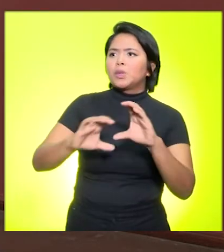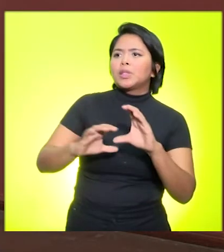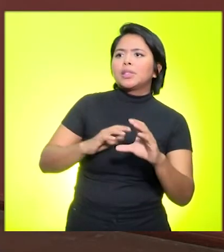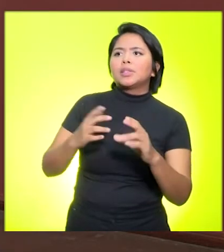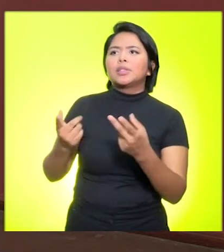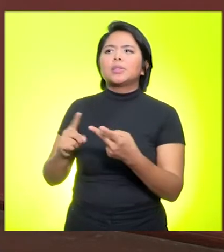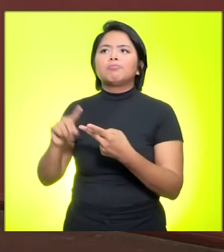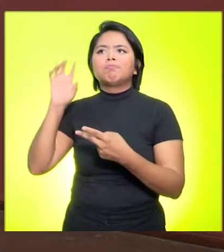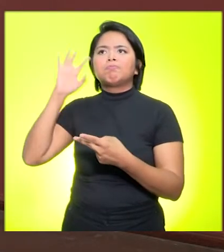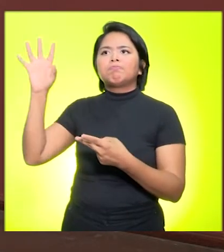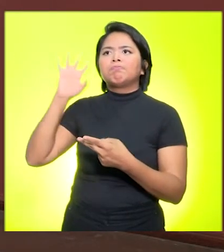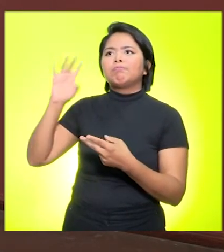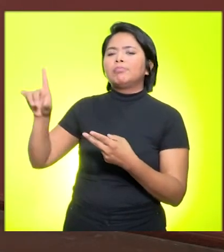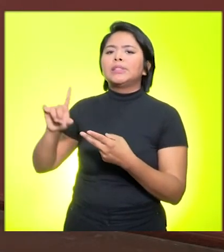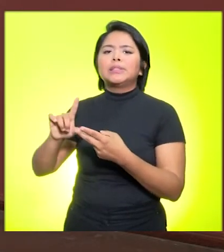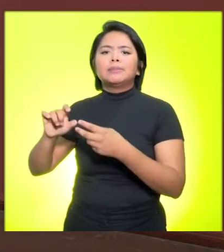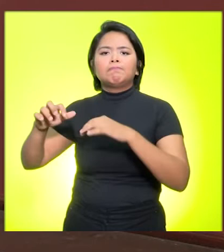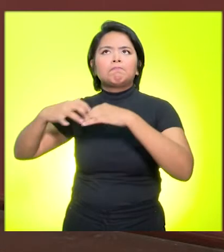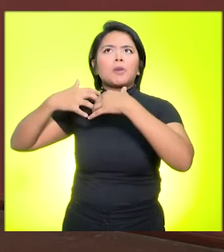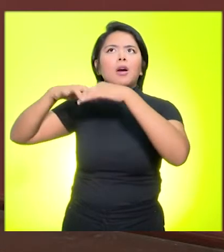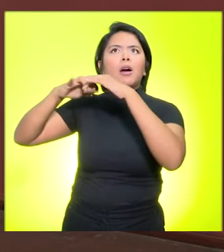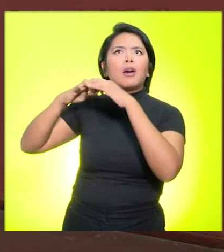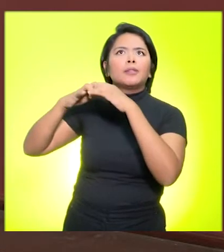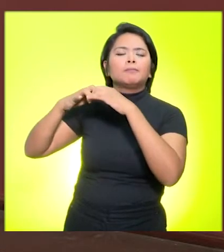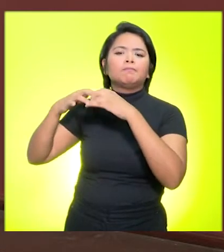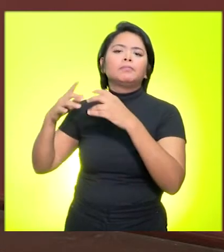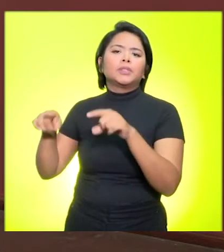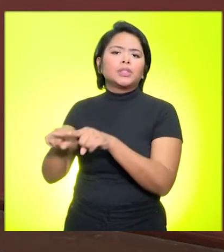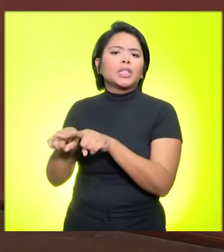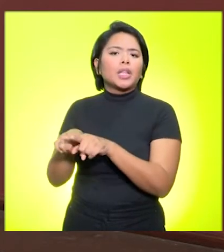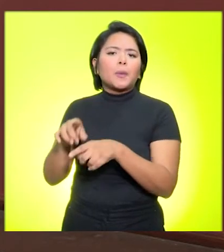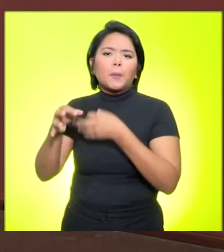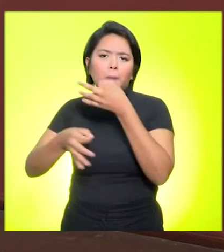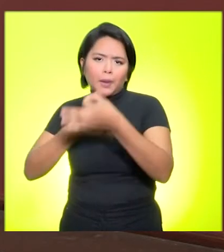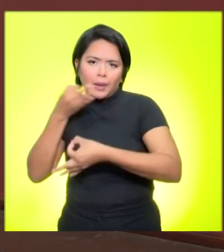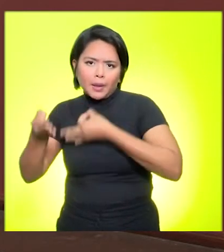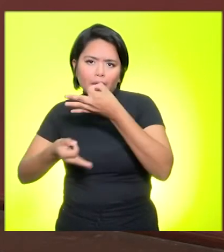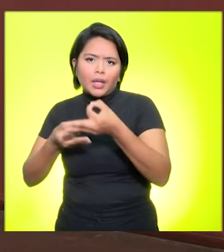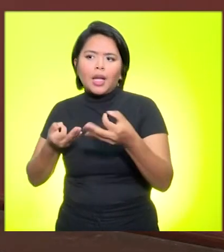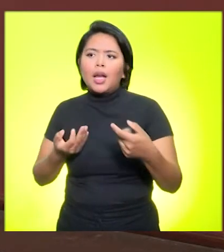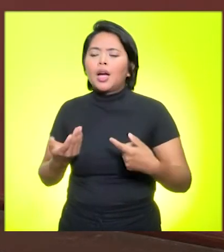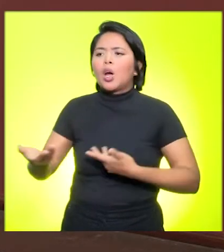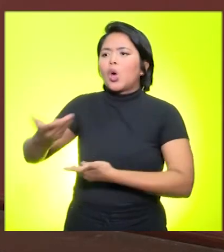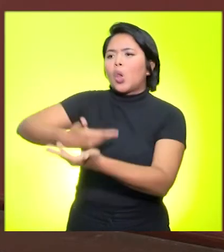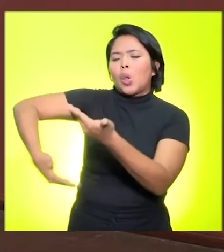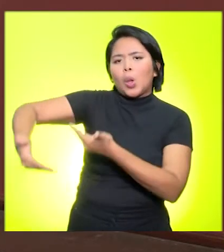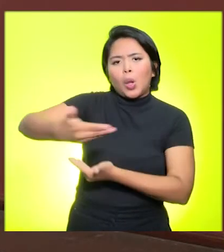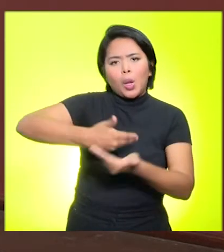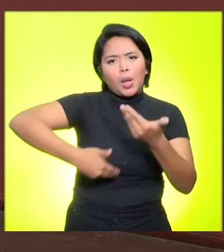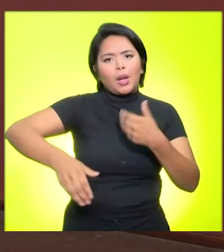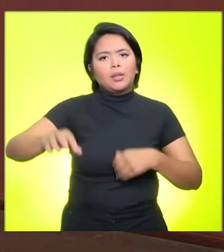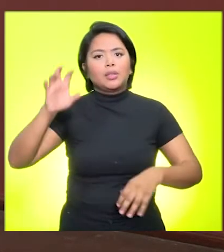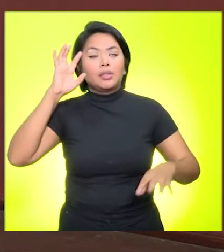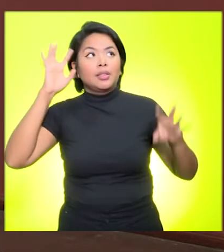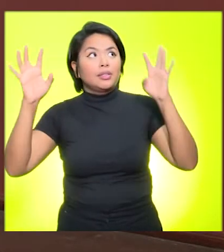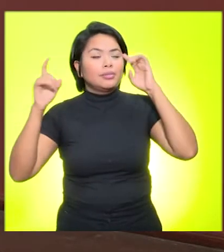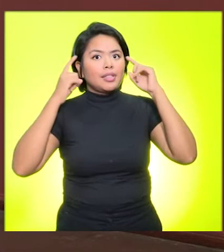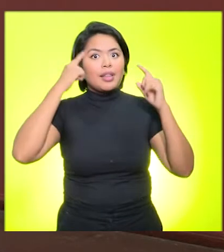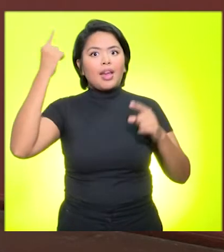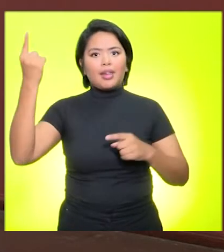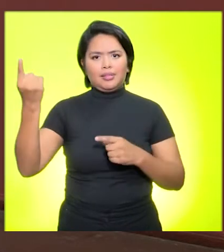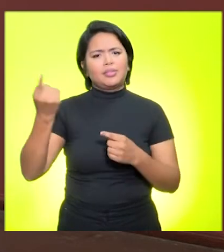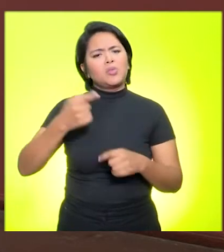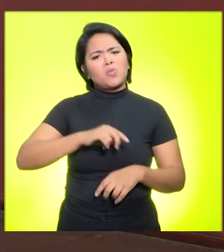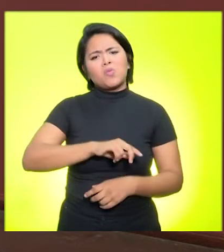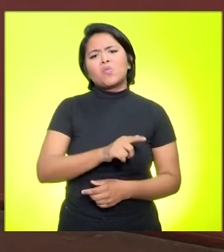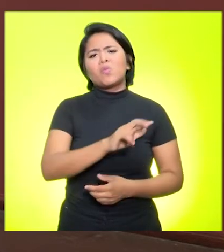âmbito do pensamento crítico, competência voltada para a colaboração de trabalhar com o outro, da criatividade e muitas outras